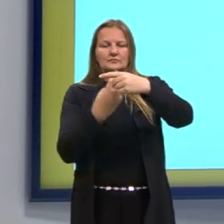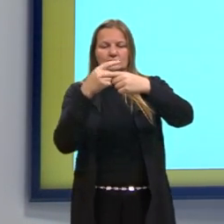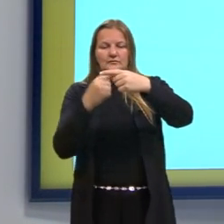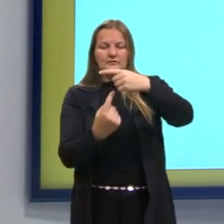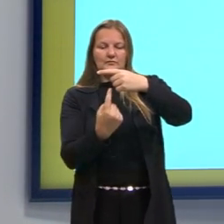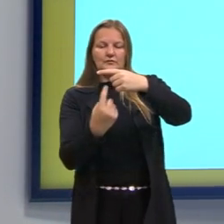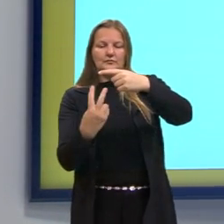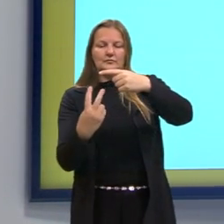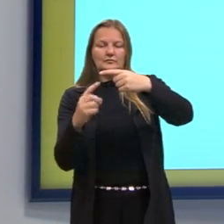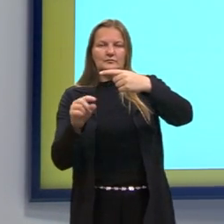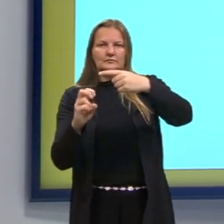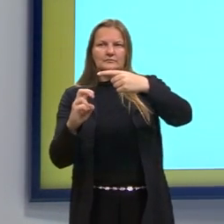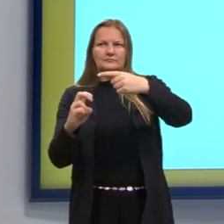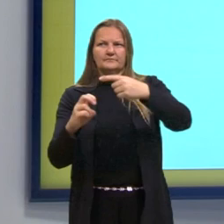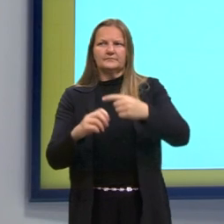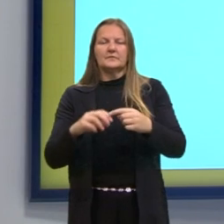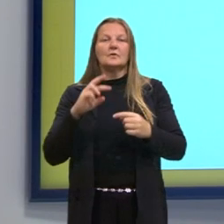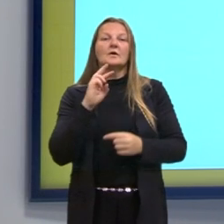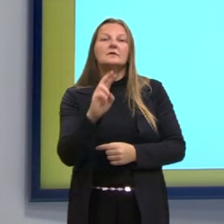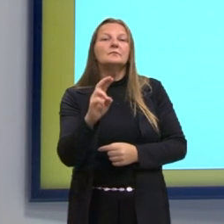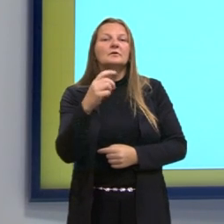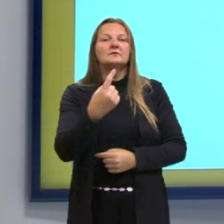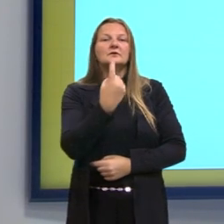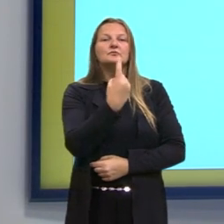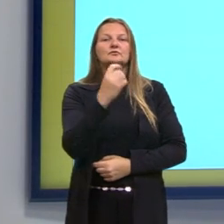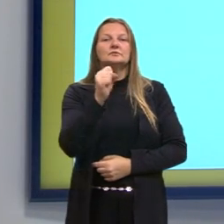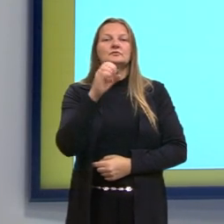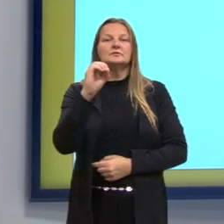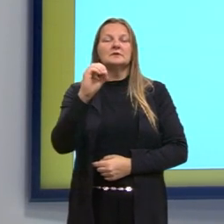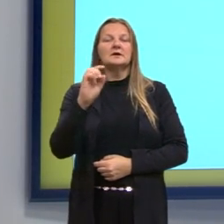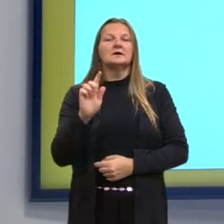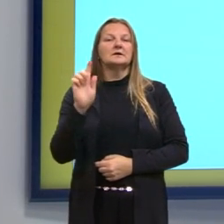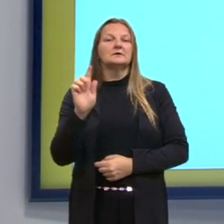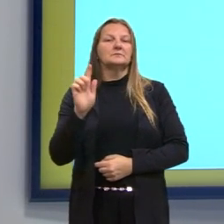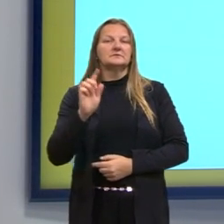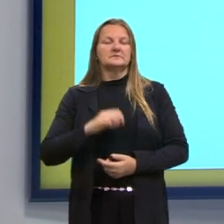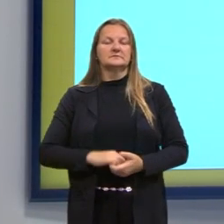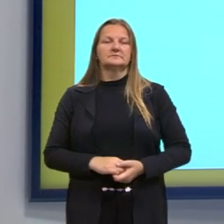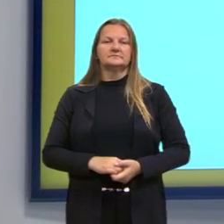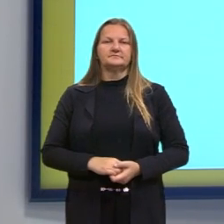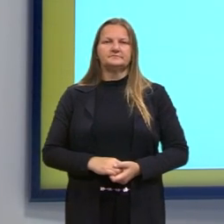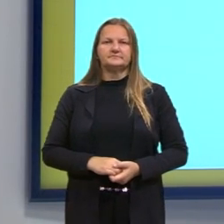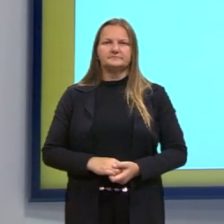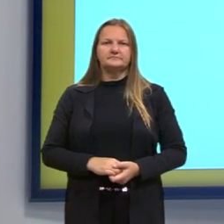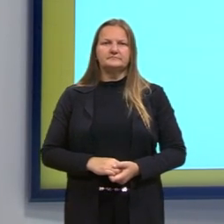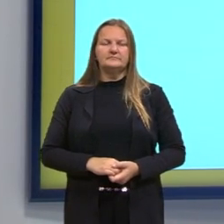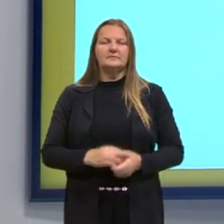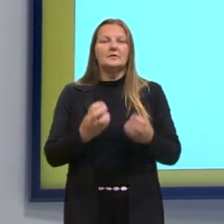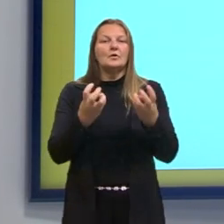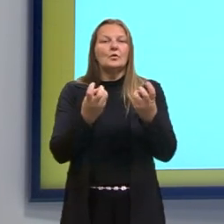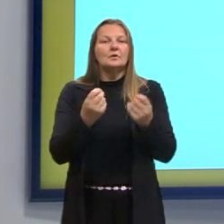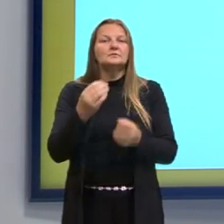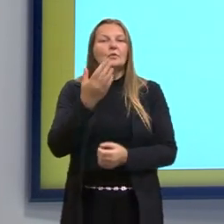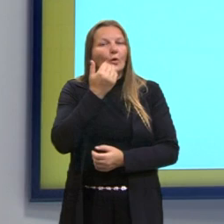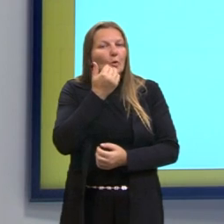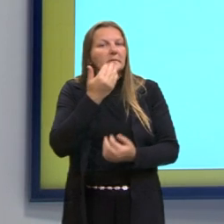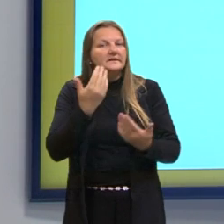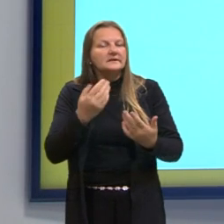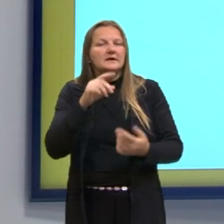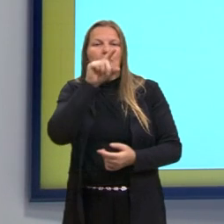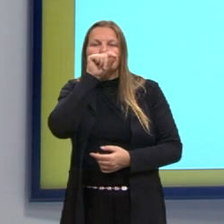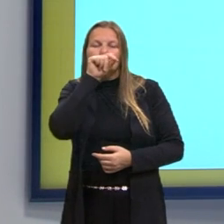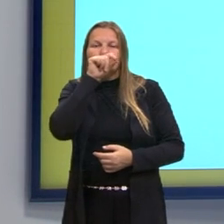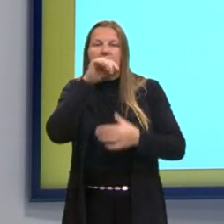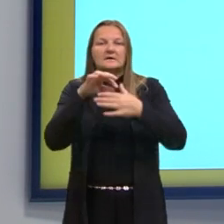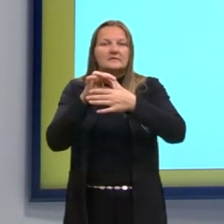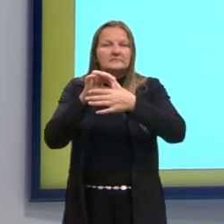resulta em 280, que seria 280 gramas, né? A quantidade ingerida de frango.